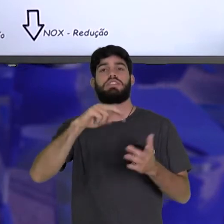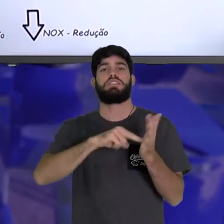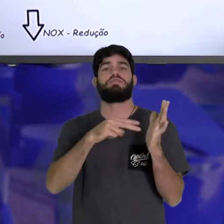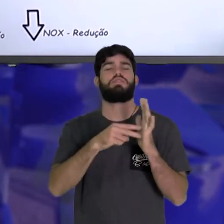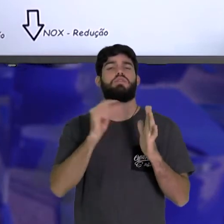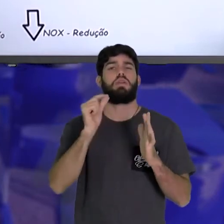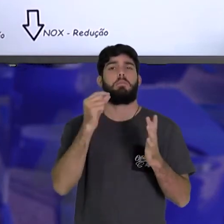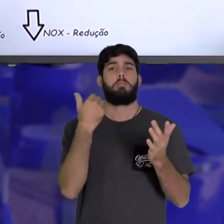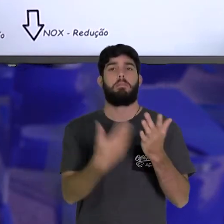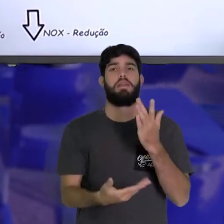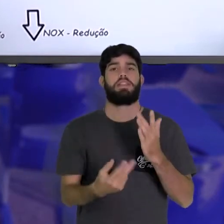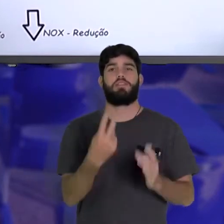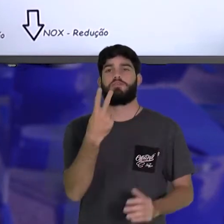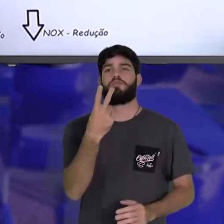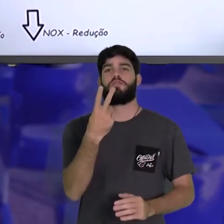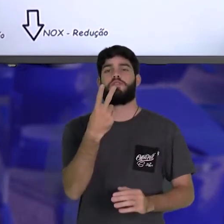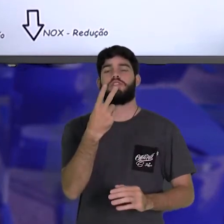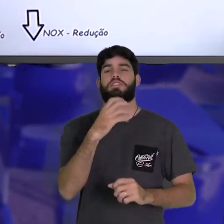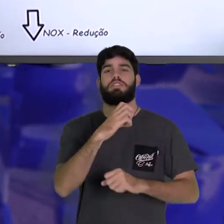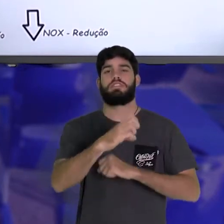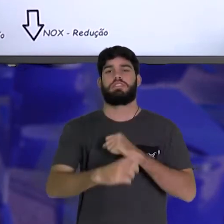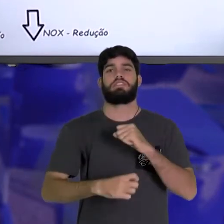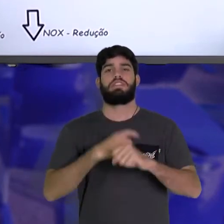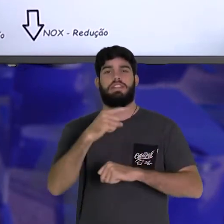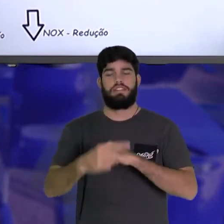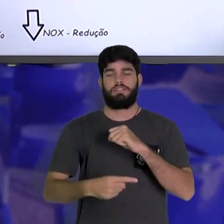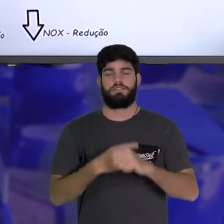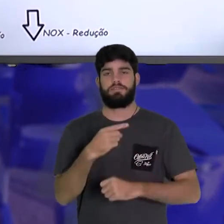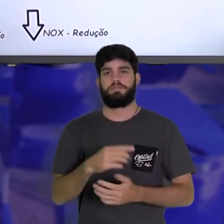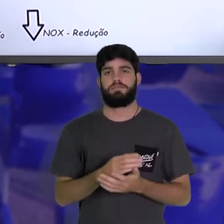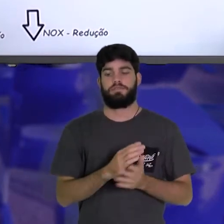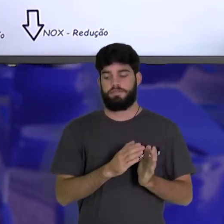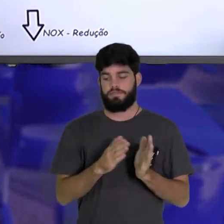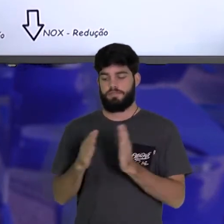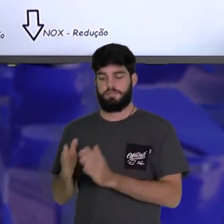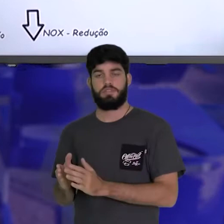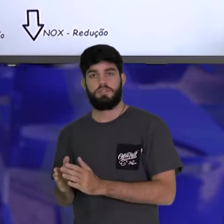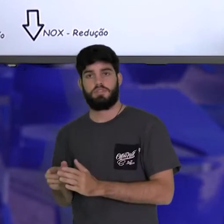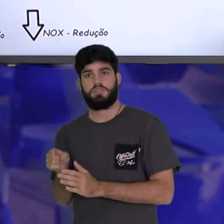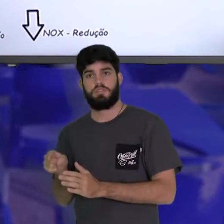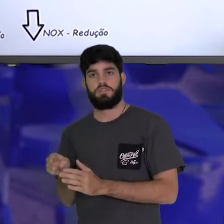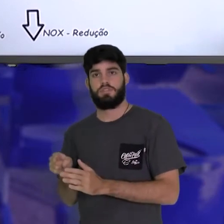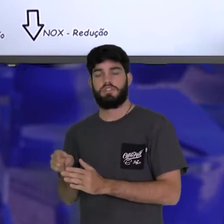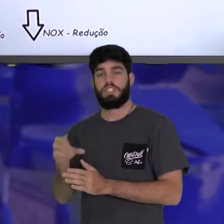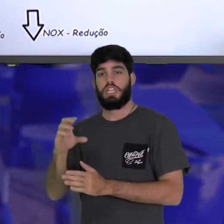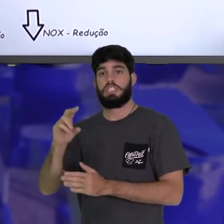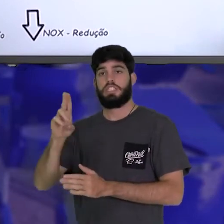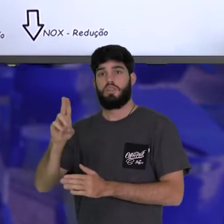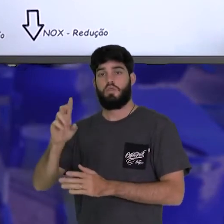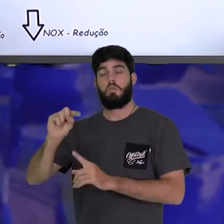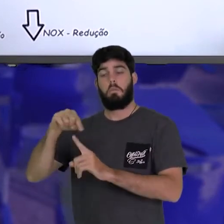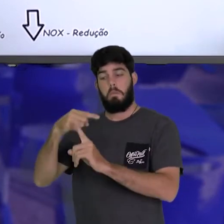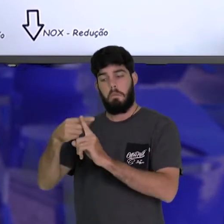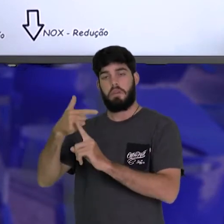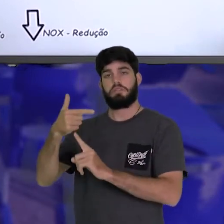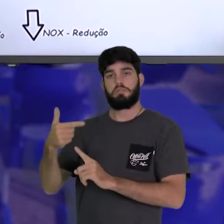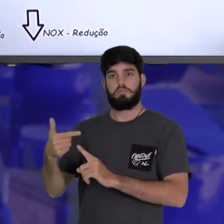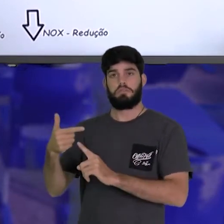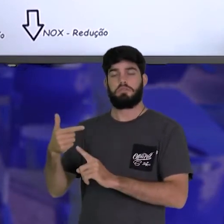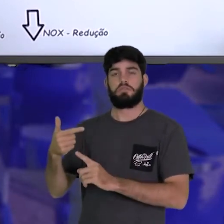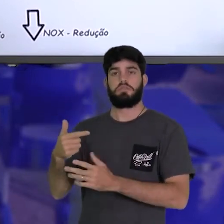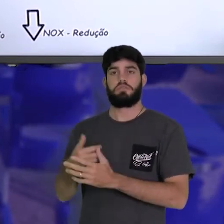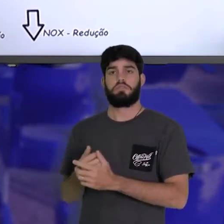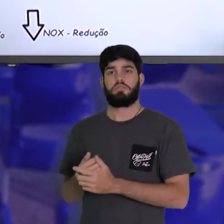Por outro lado, o íon cúprico, seu mais dois, vai receber os dois elétrons